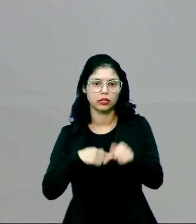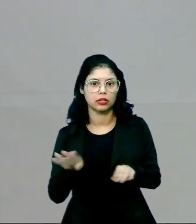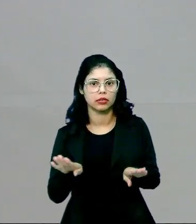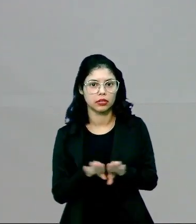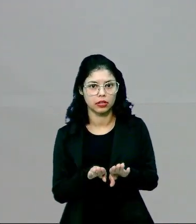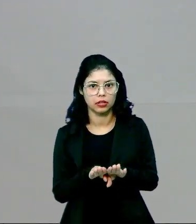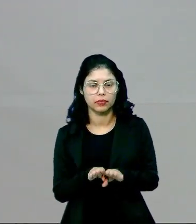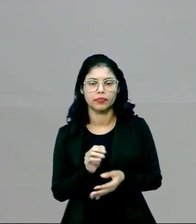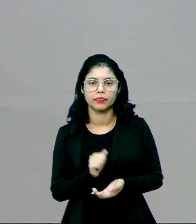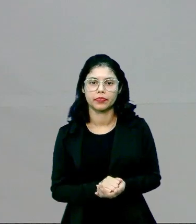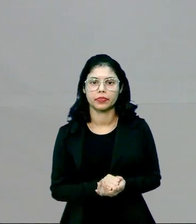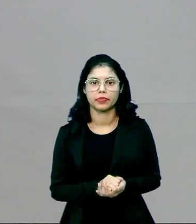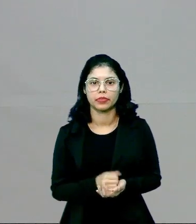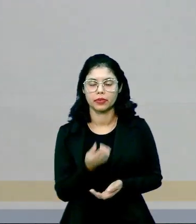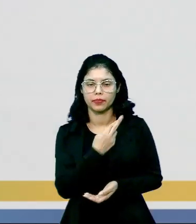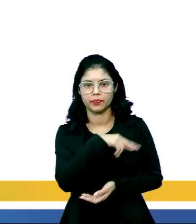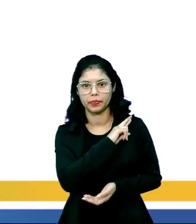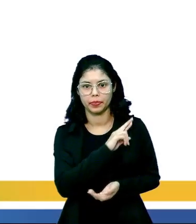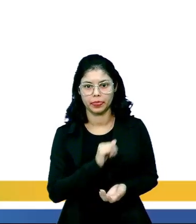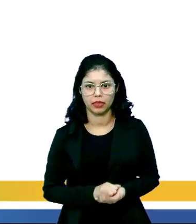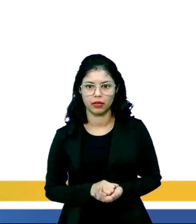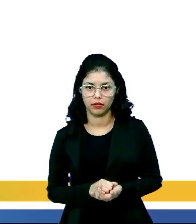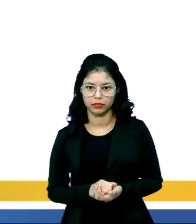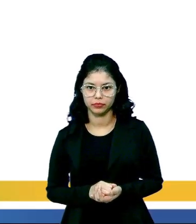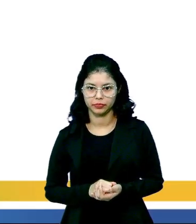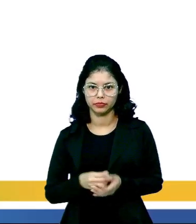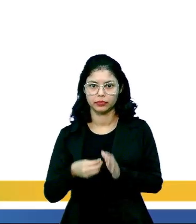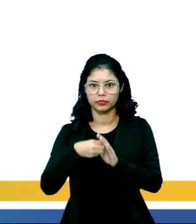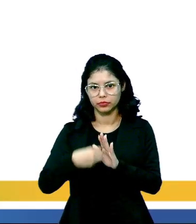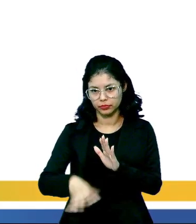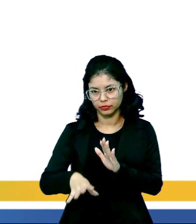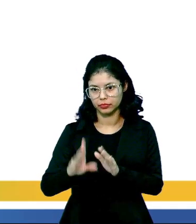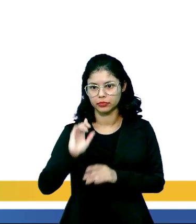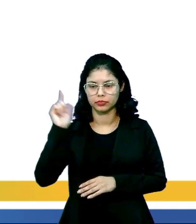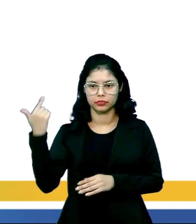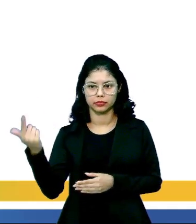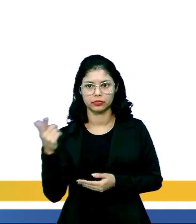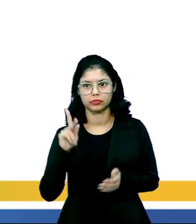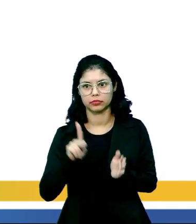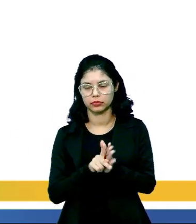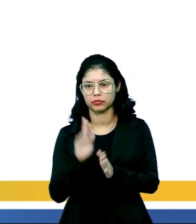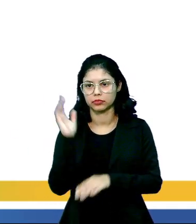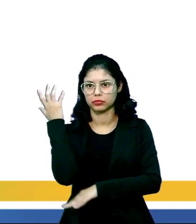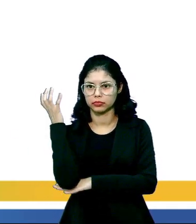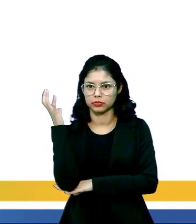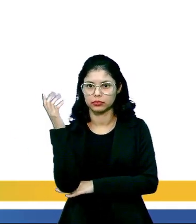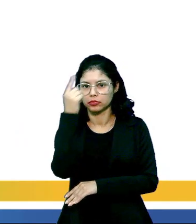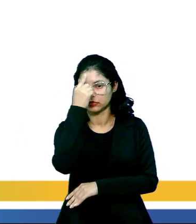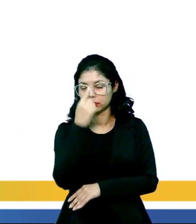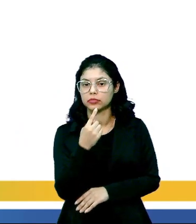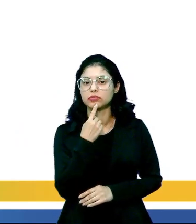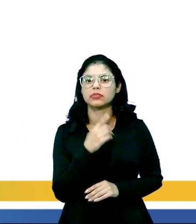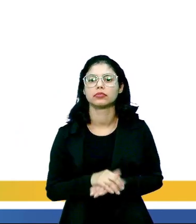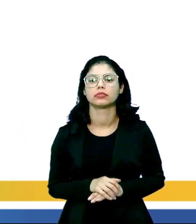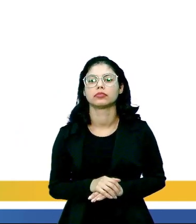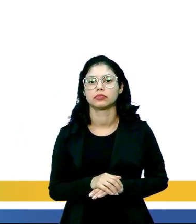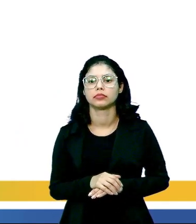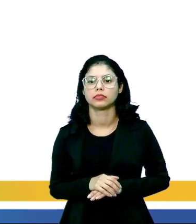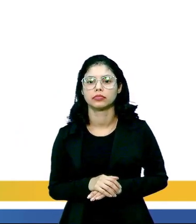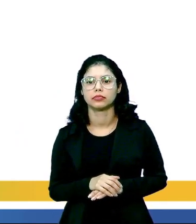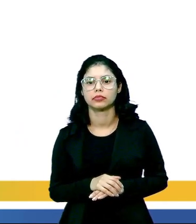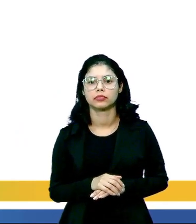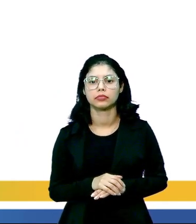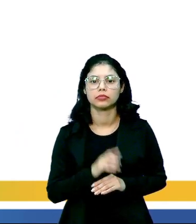Então, a seiva elaborada vai ficar responsável por transportar por outras partes do corpo, como vocês estão vendo aí na imagem. O chilema